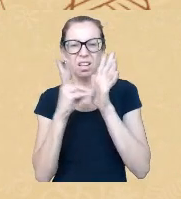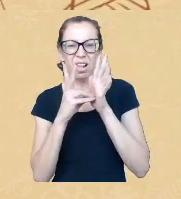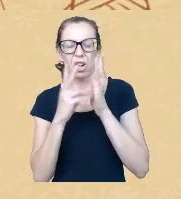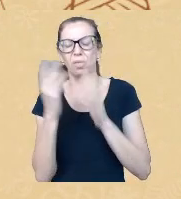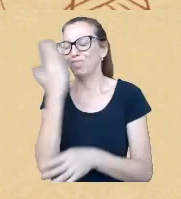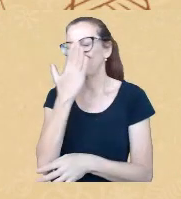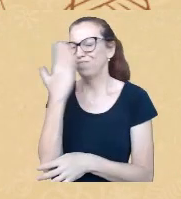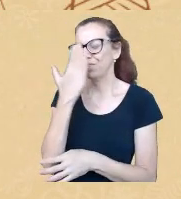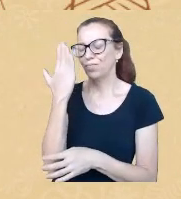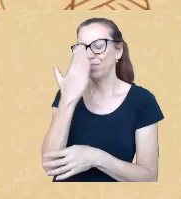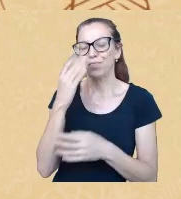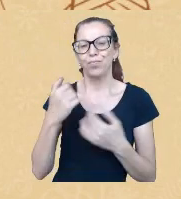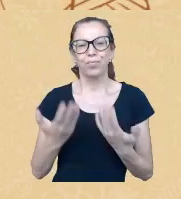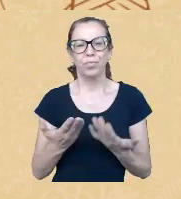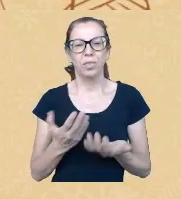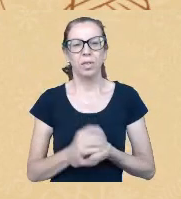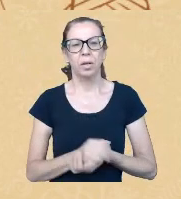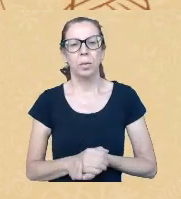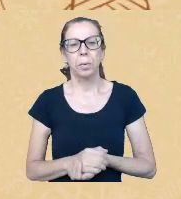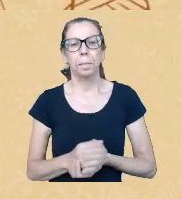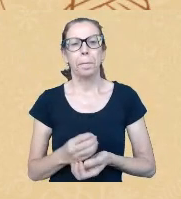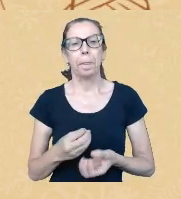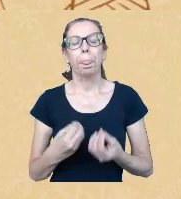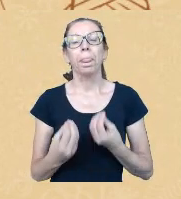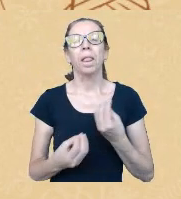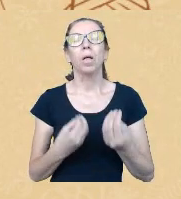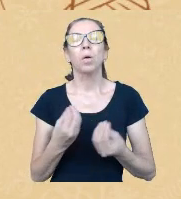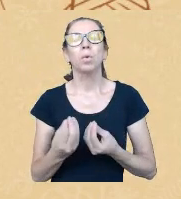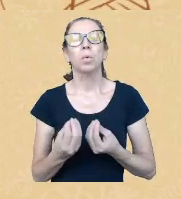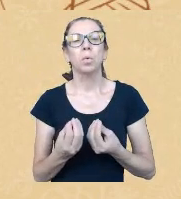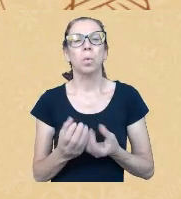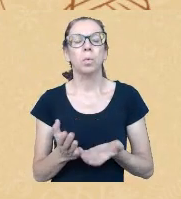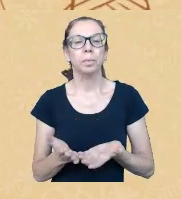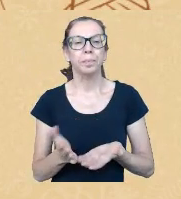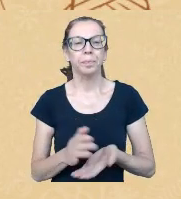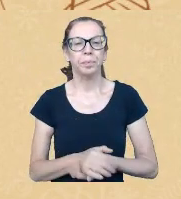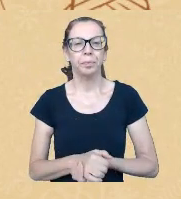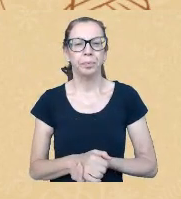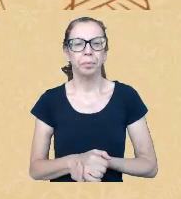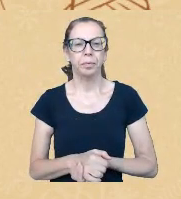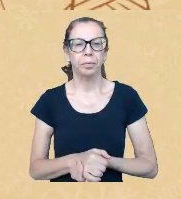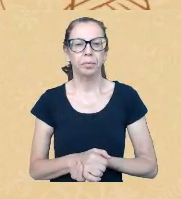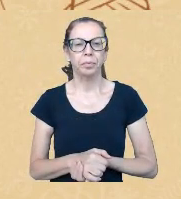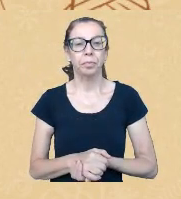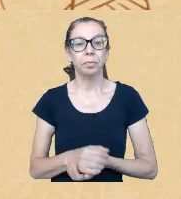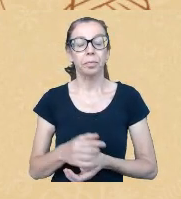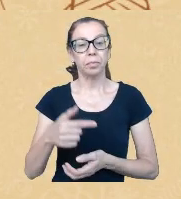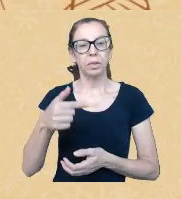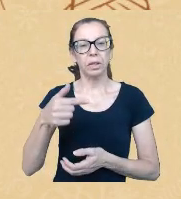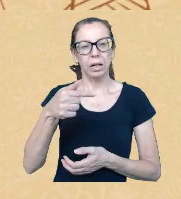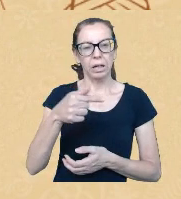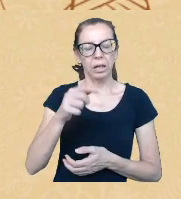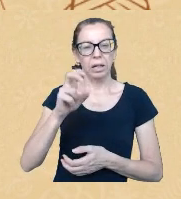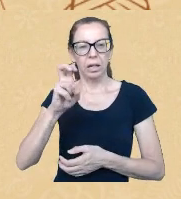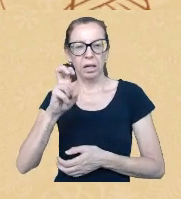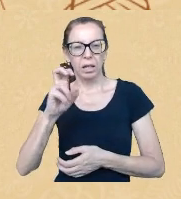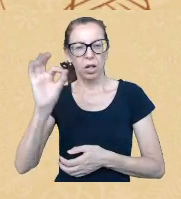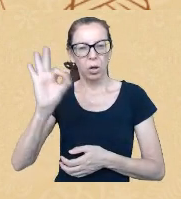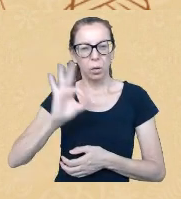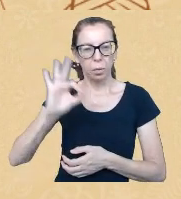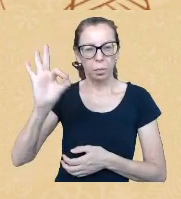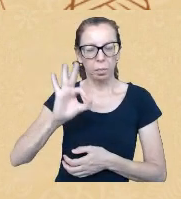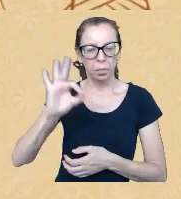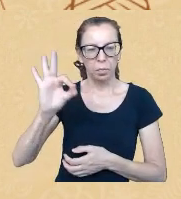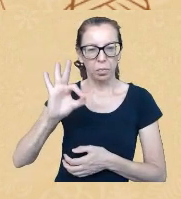resultado oficial é que se 75% da população de Manaus é parda